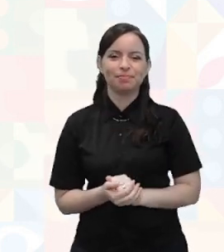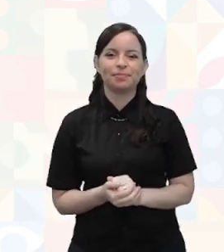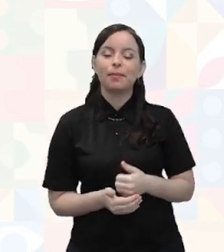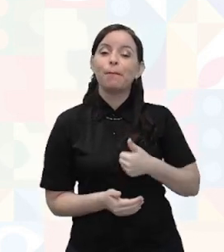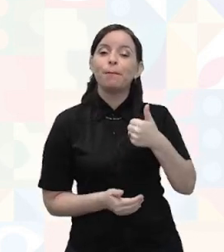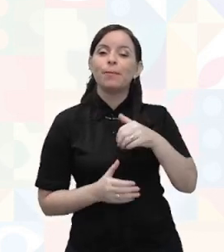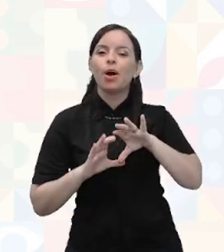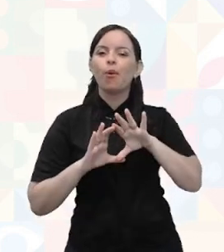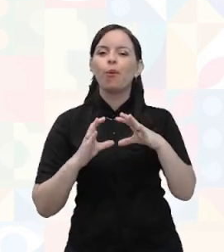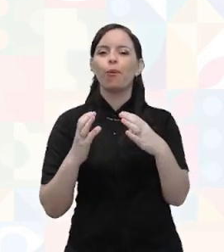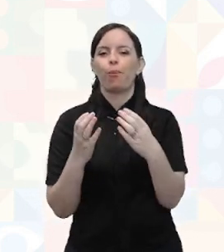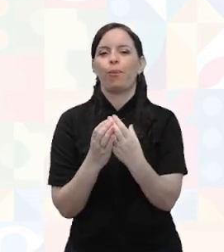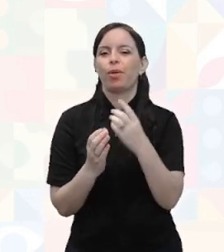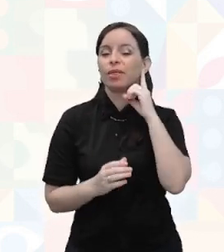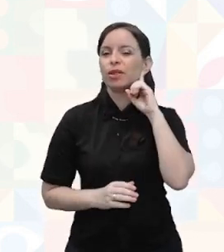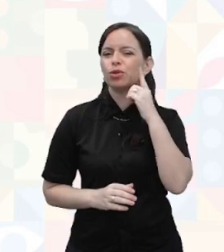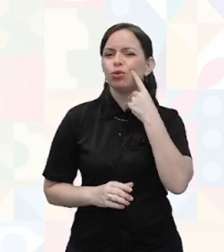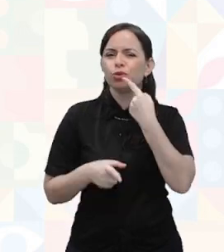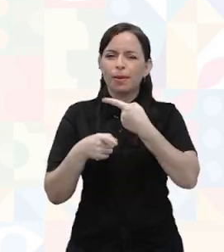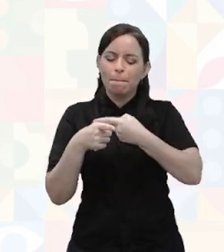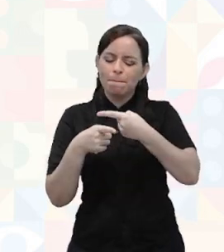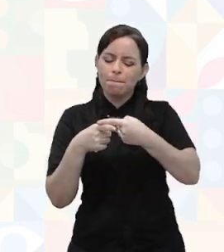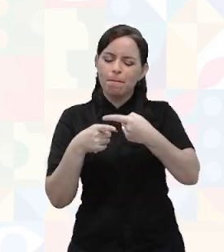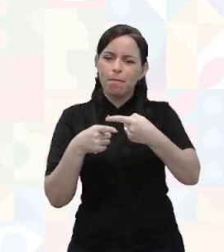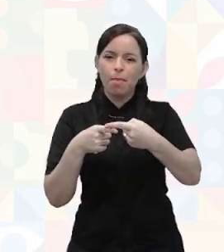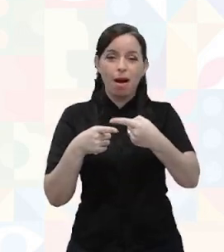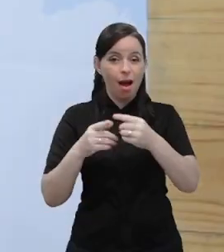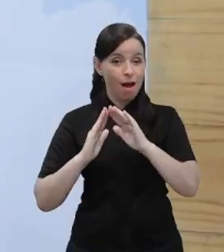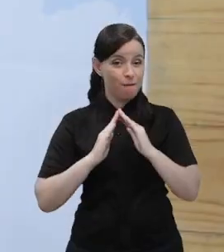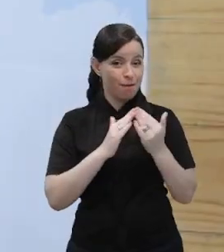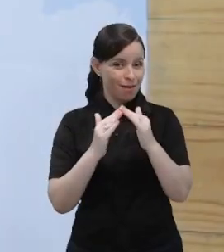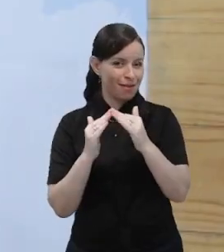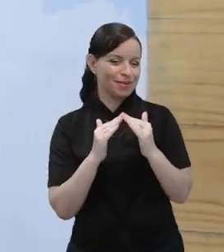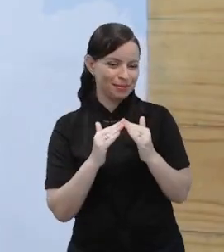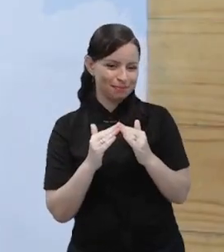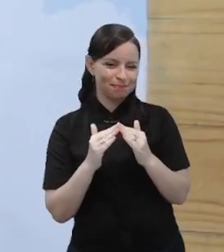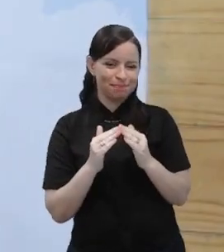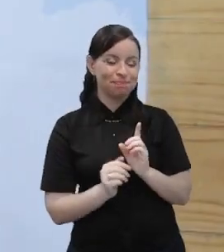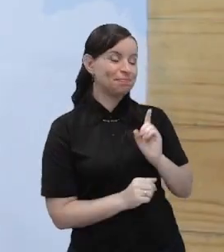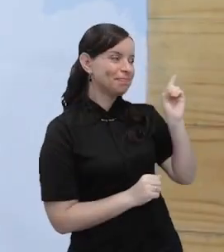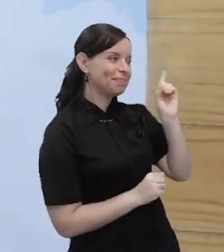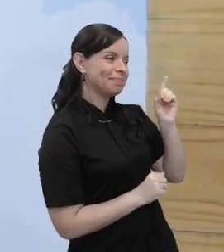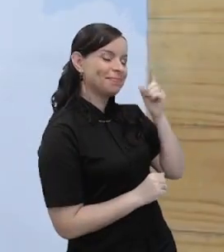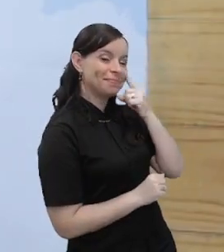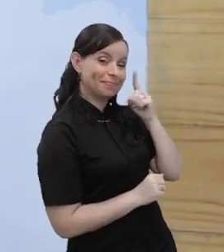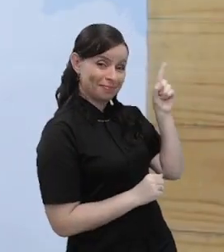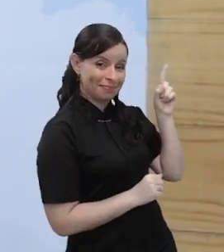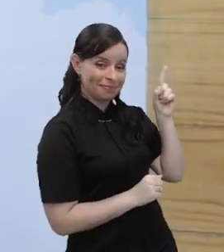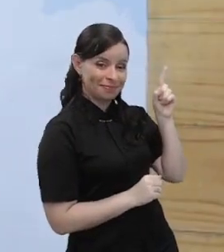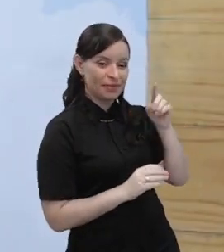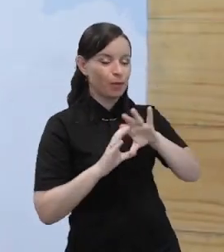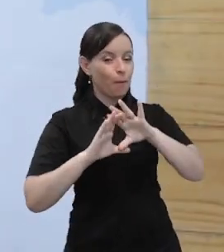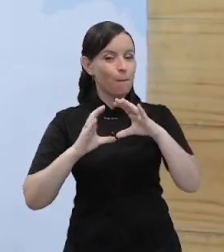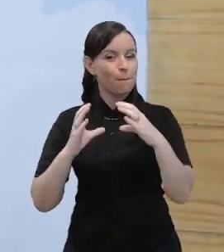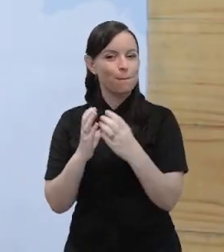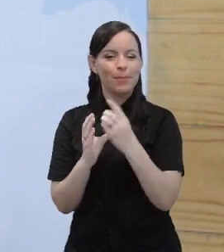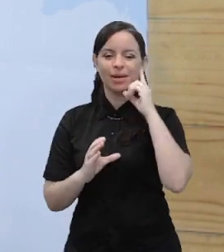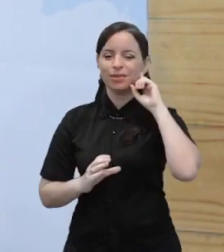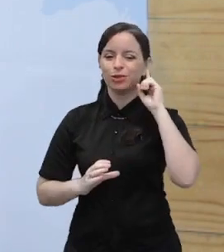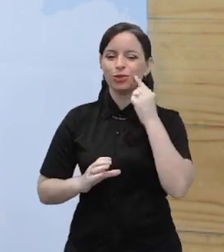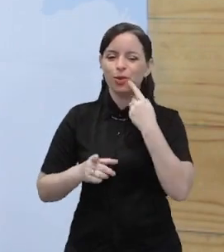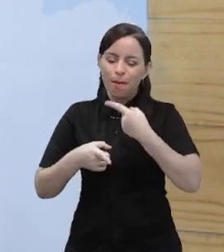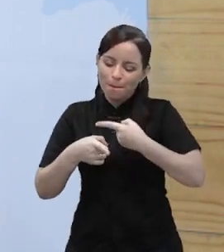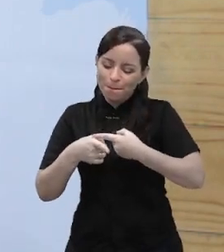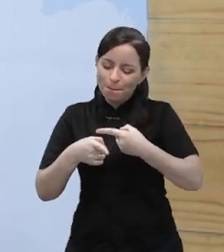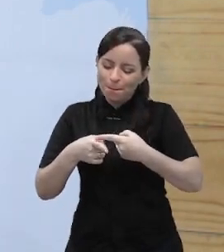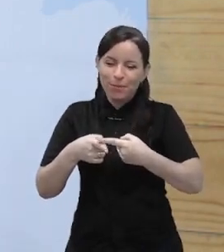surdas de vilas, ou de pequenos bairros, né? Vamos para o sinal? Então, comunidade surda de vilas, né? Ou